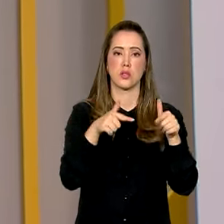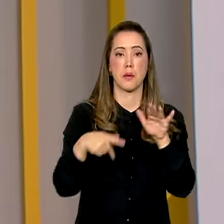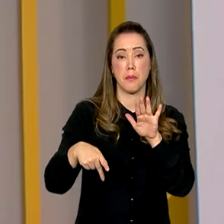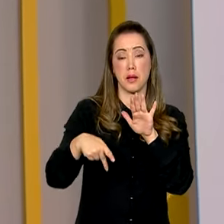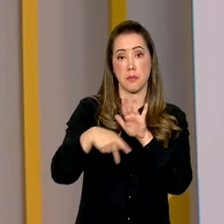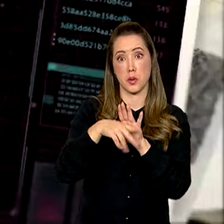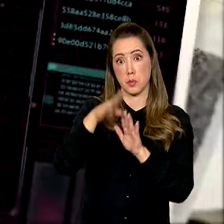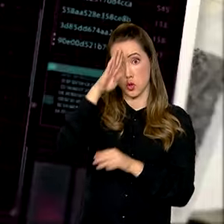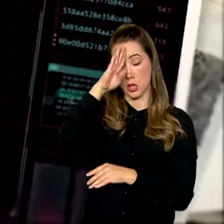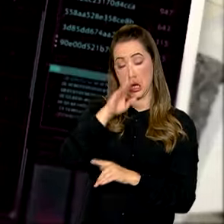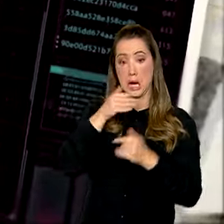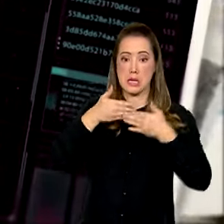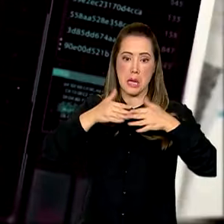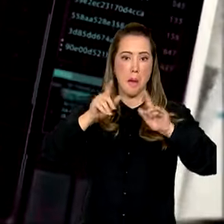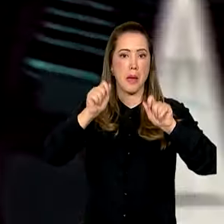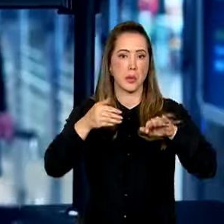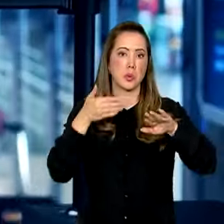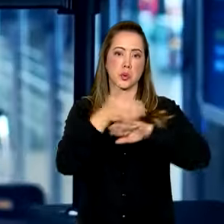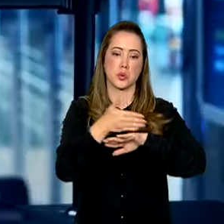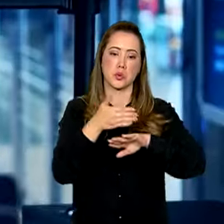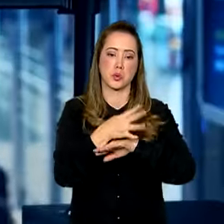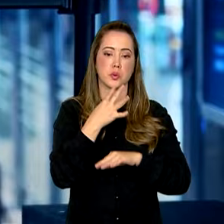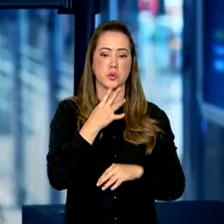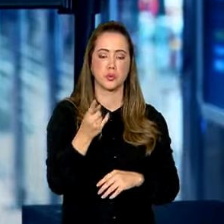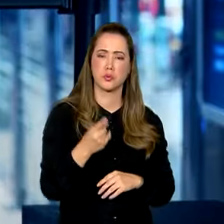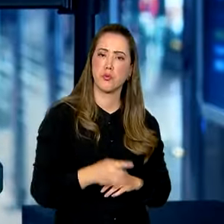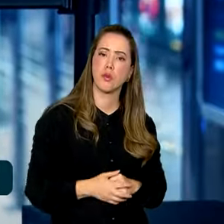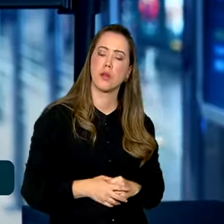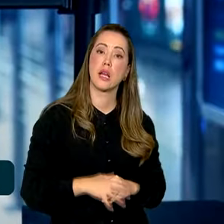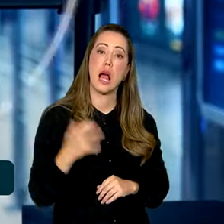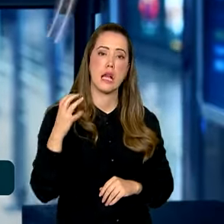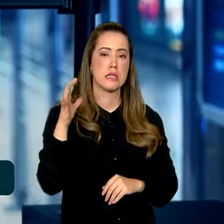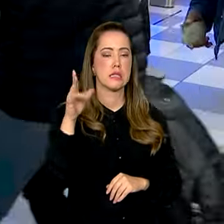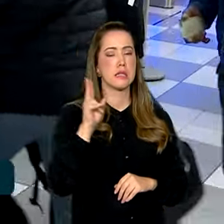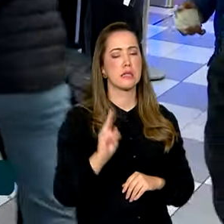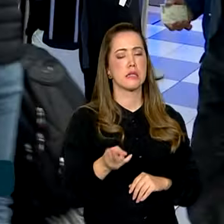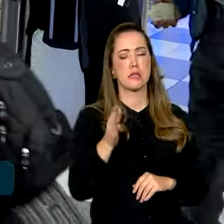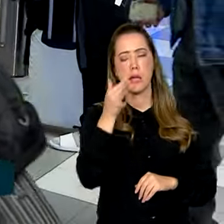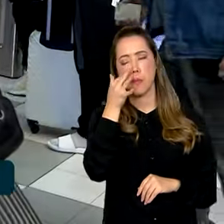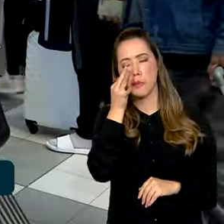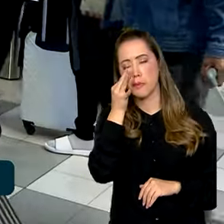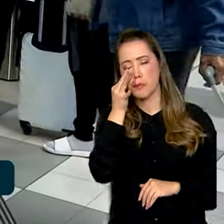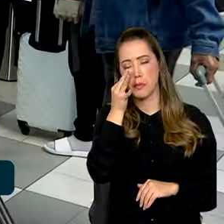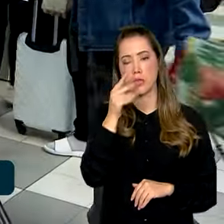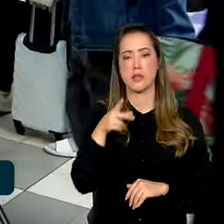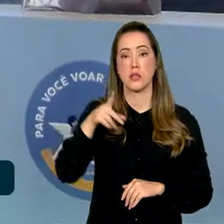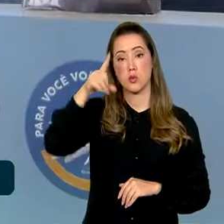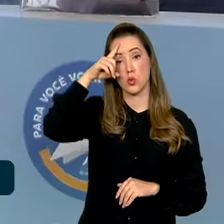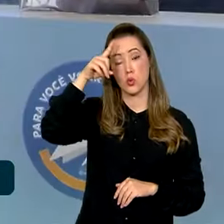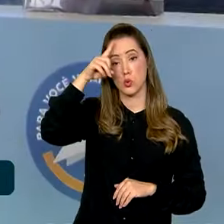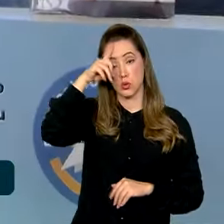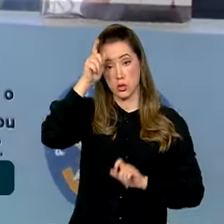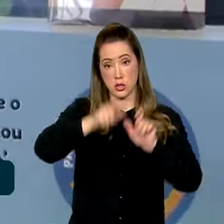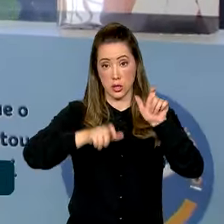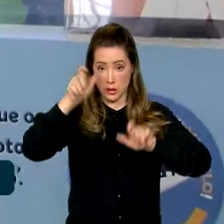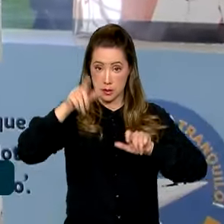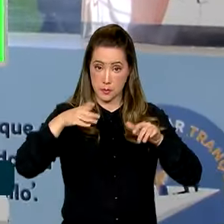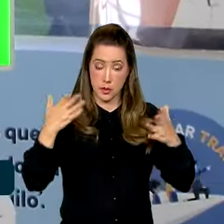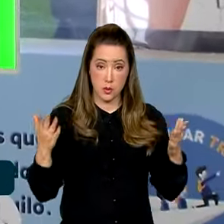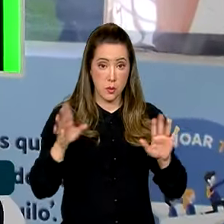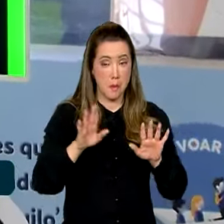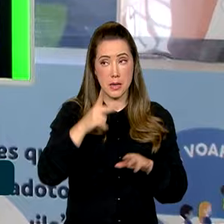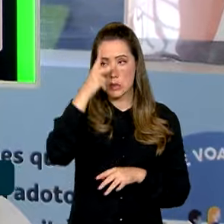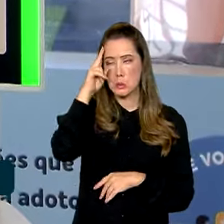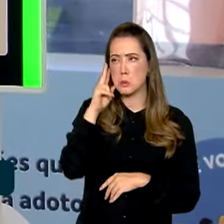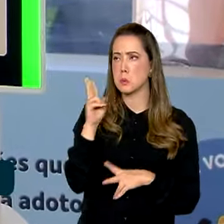público. A ciência está presente cada vez mais no dia a dia das pessoas sem que